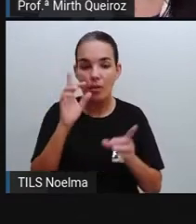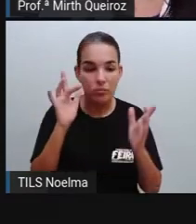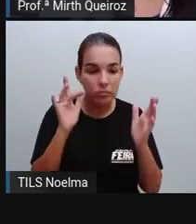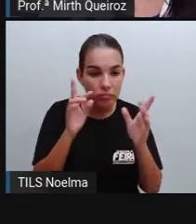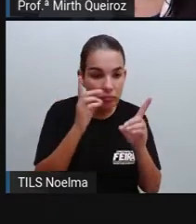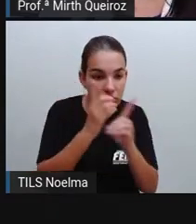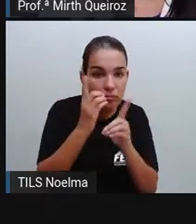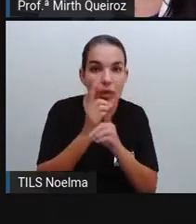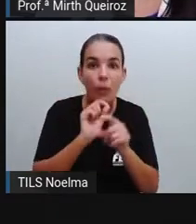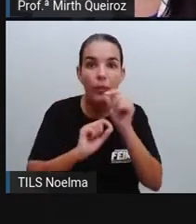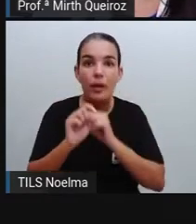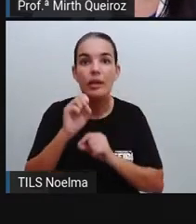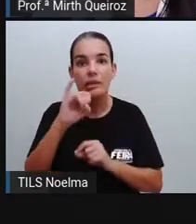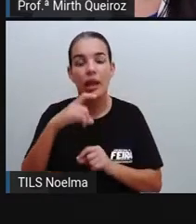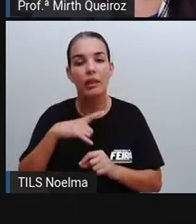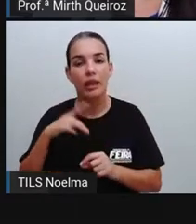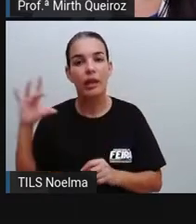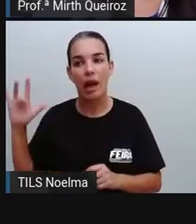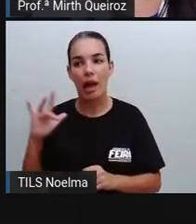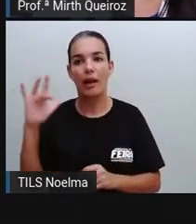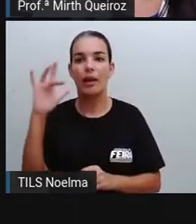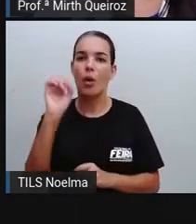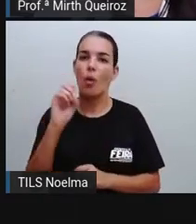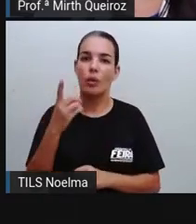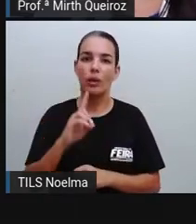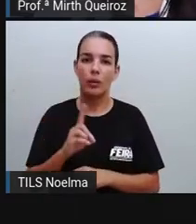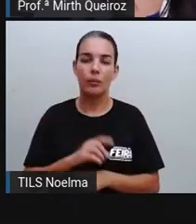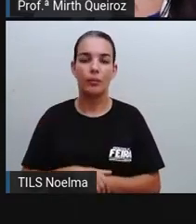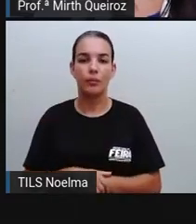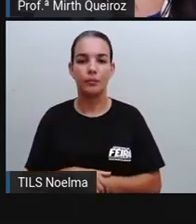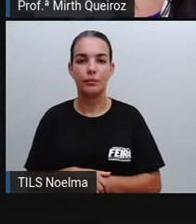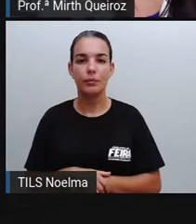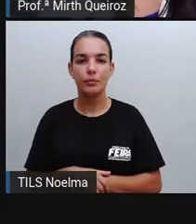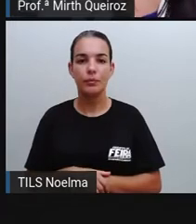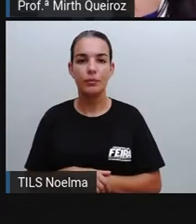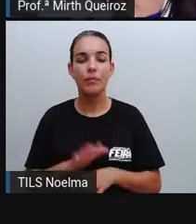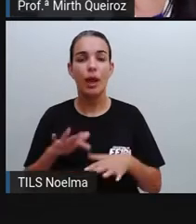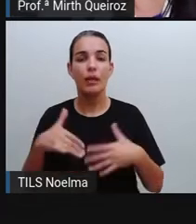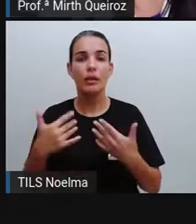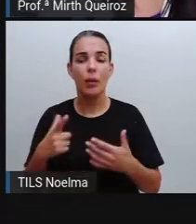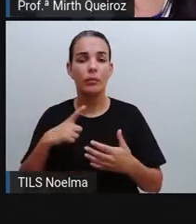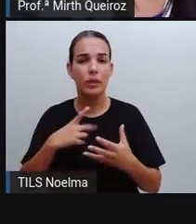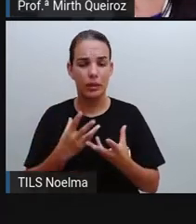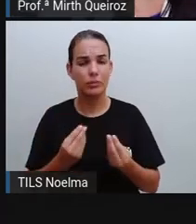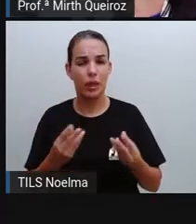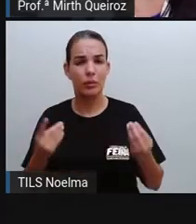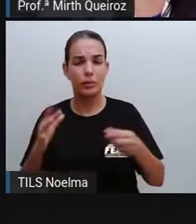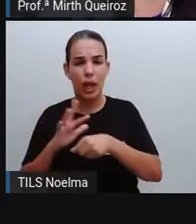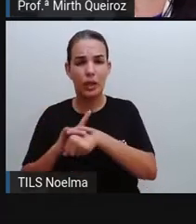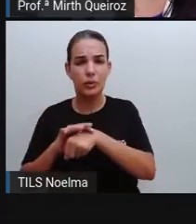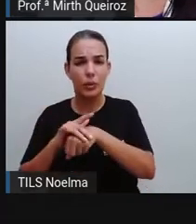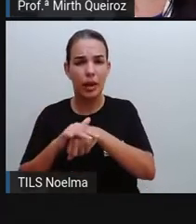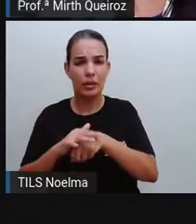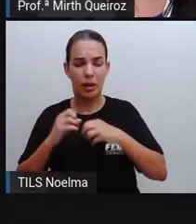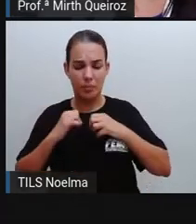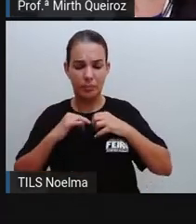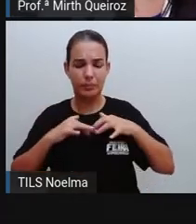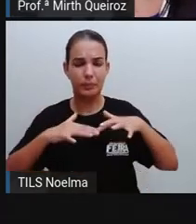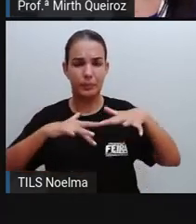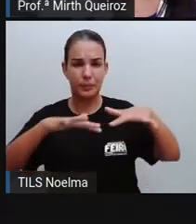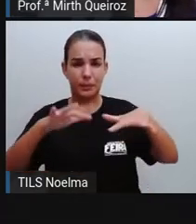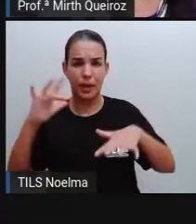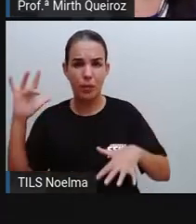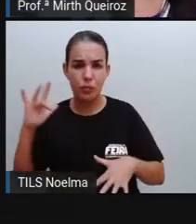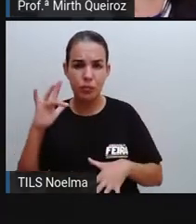se trata ou não de uma Aedes aegypti, certo? As doenças transmitidas pelo mosquito Aedes aegypti, elas